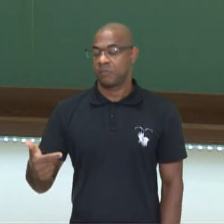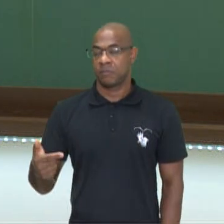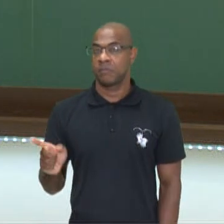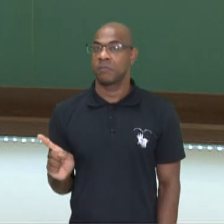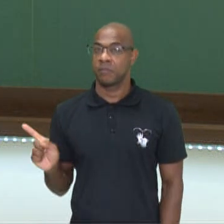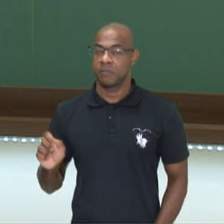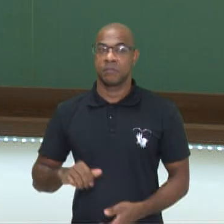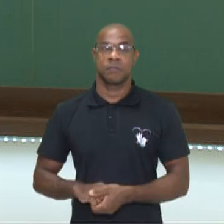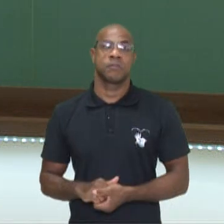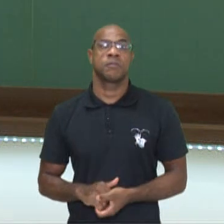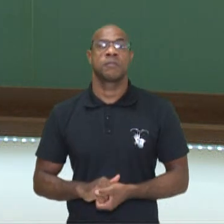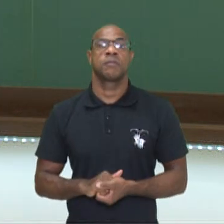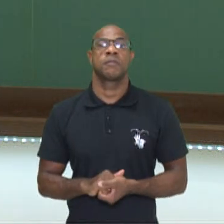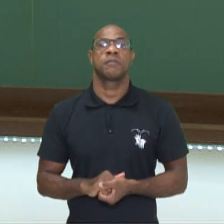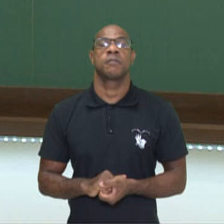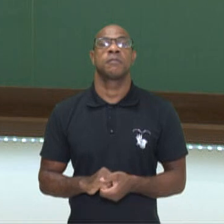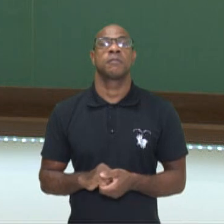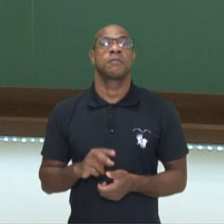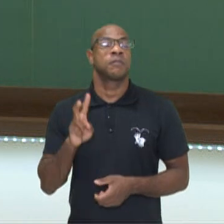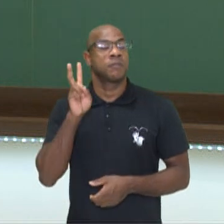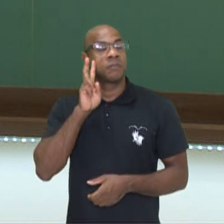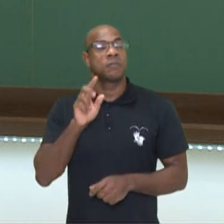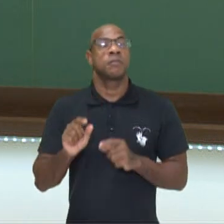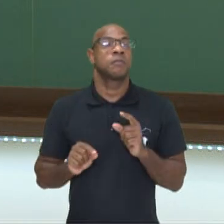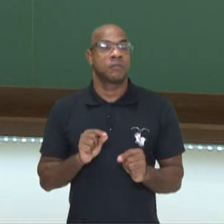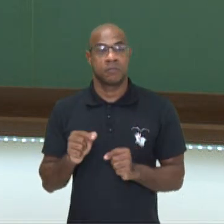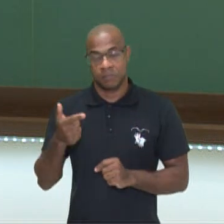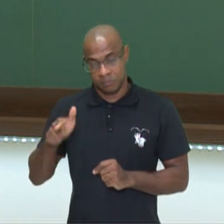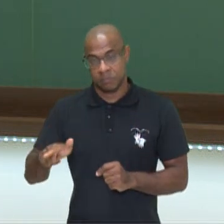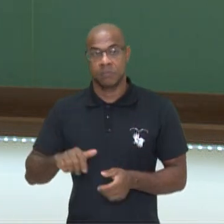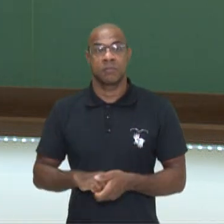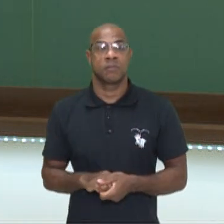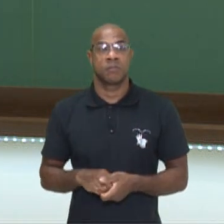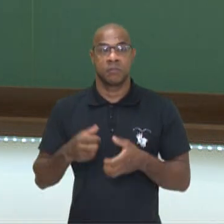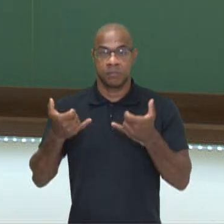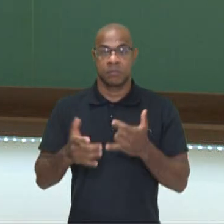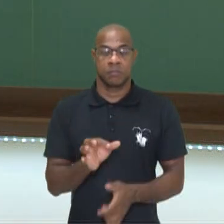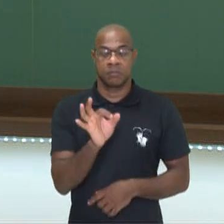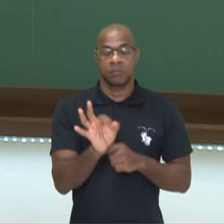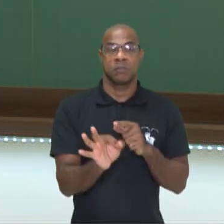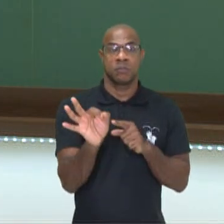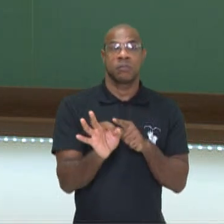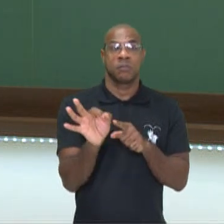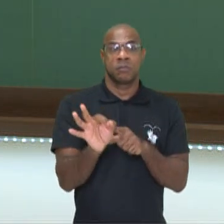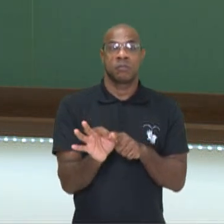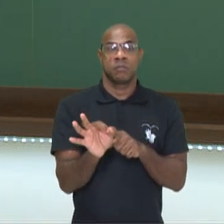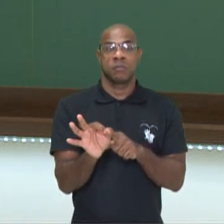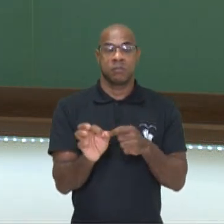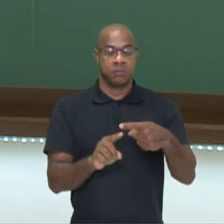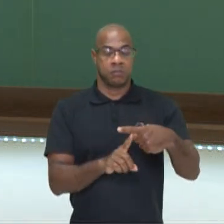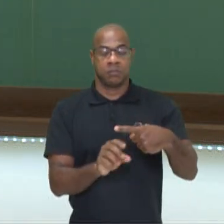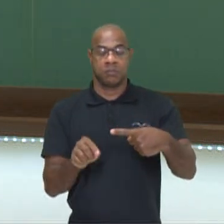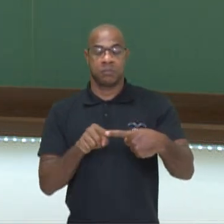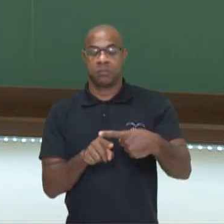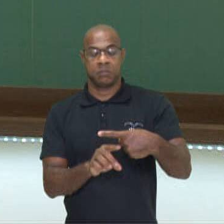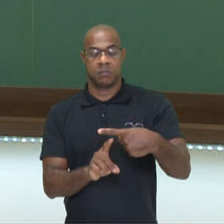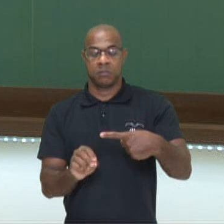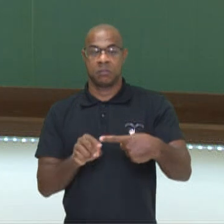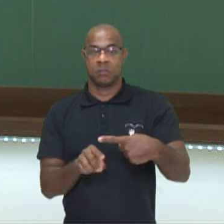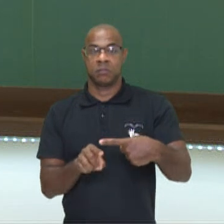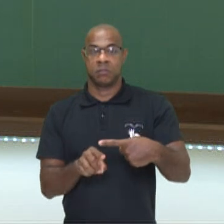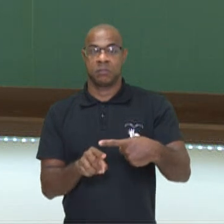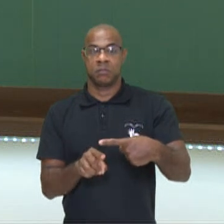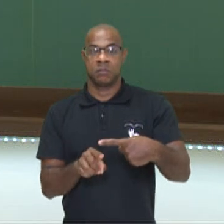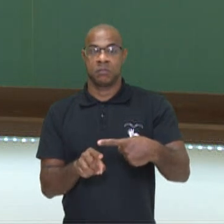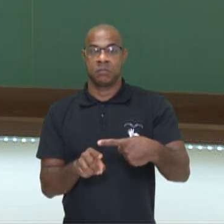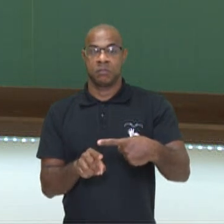E não 5200. Tá? Lembrando para, de novo, eu estou falando de porcentagem. Porcentagem é denominador 100. Então, disfarce